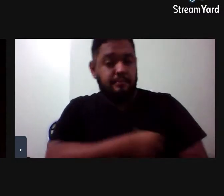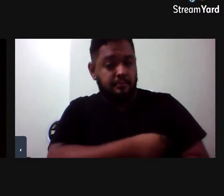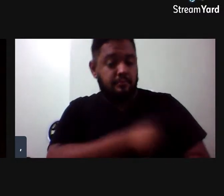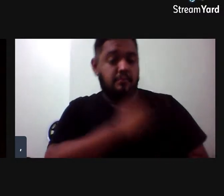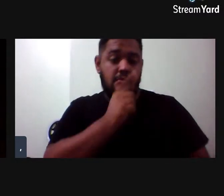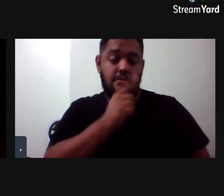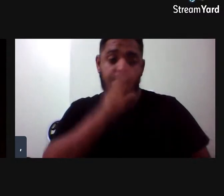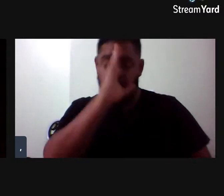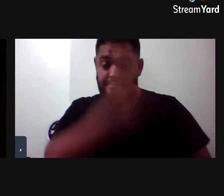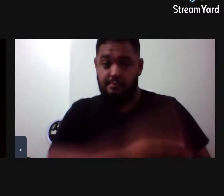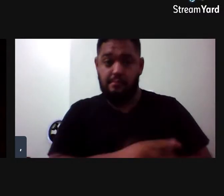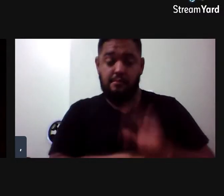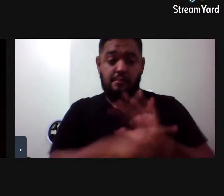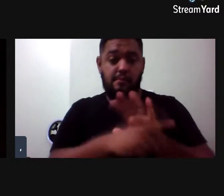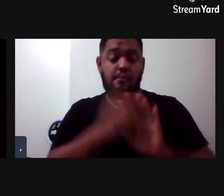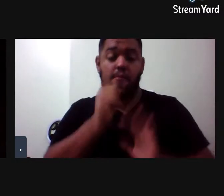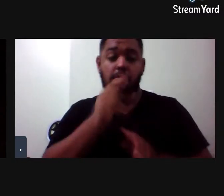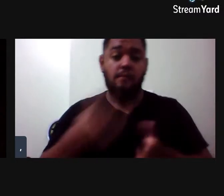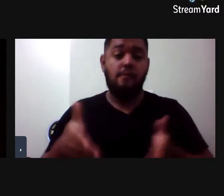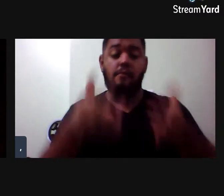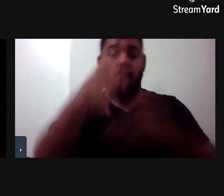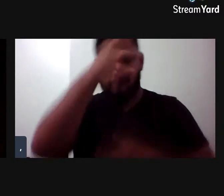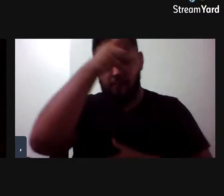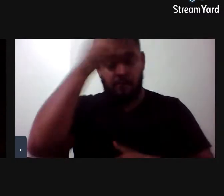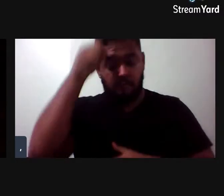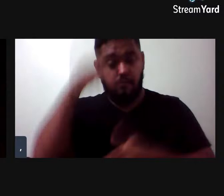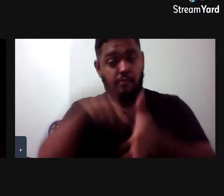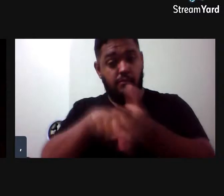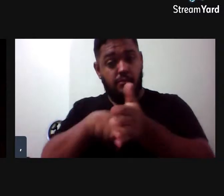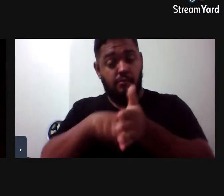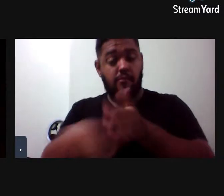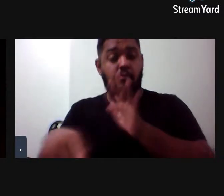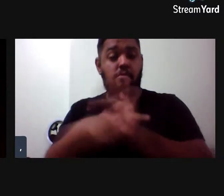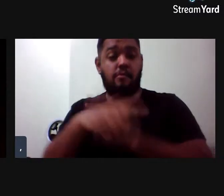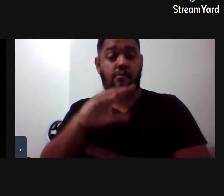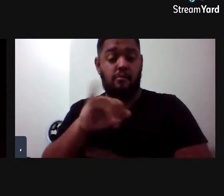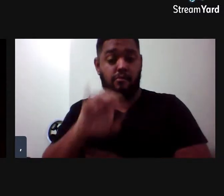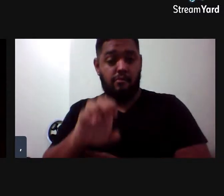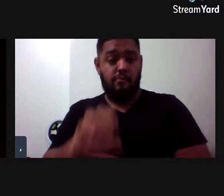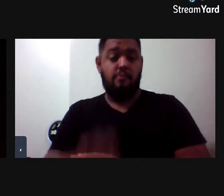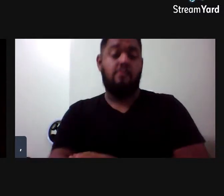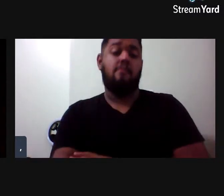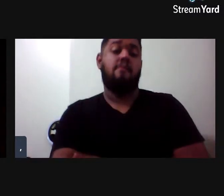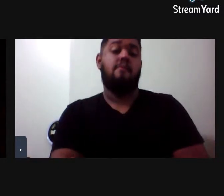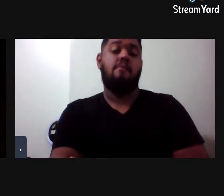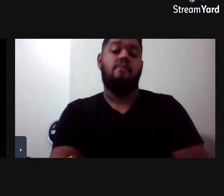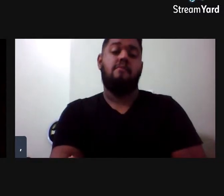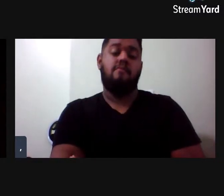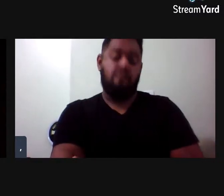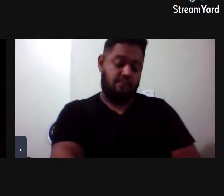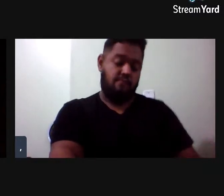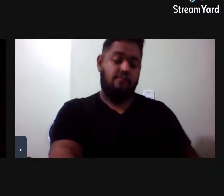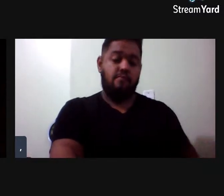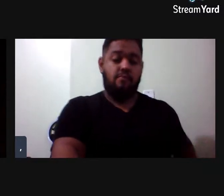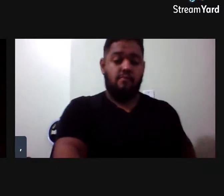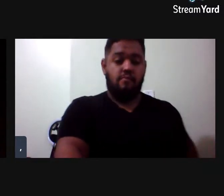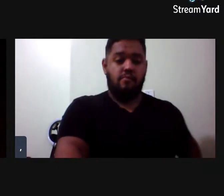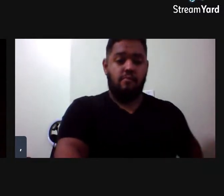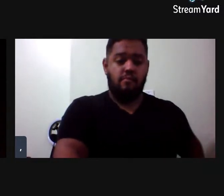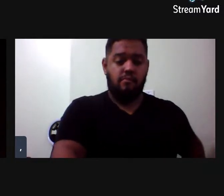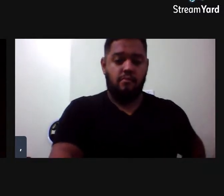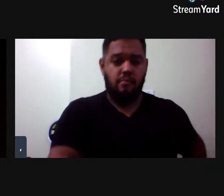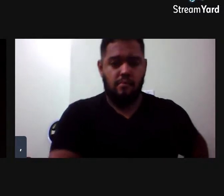rio da Amazônia. É pesquisador da Sea Mammals Research Unit na University of St. Andrews,